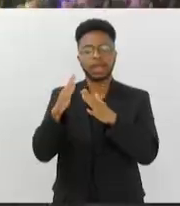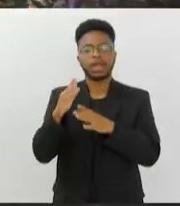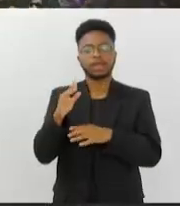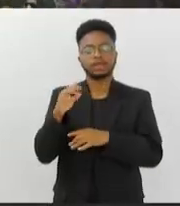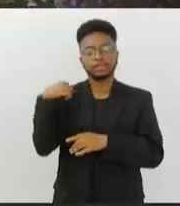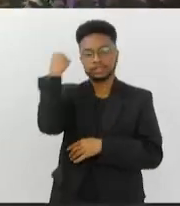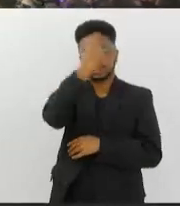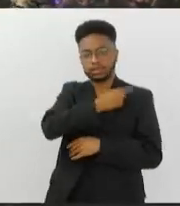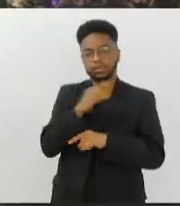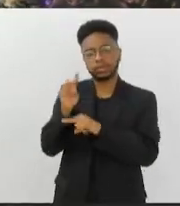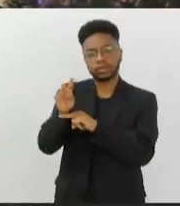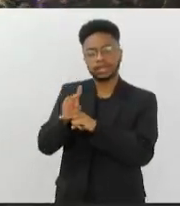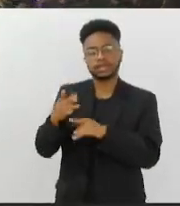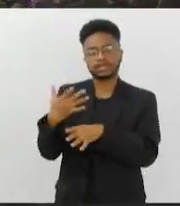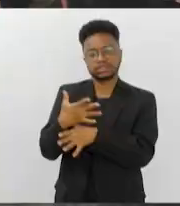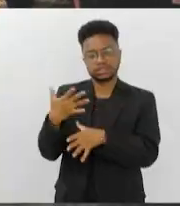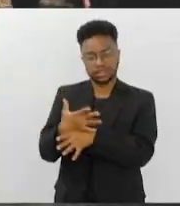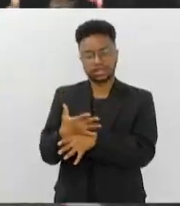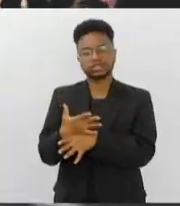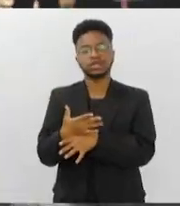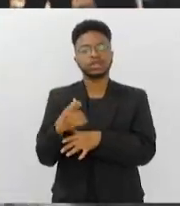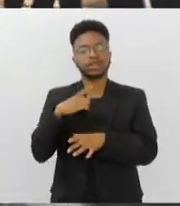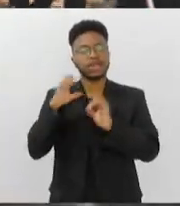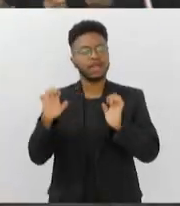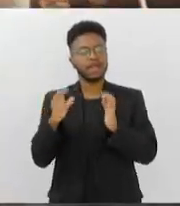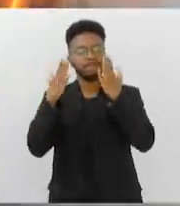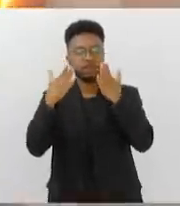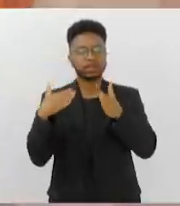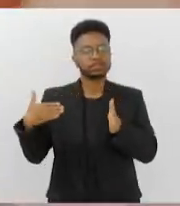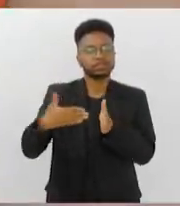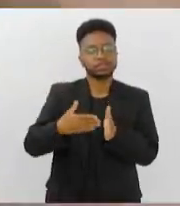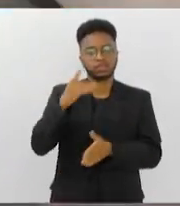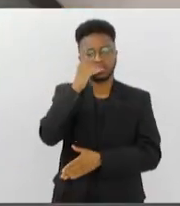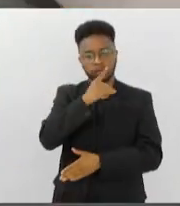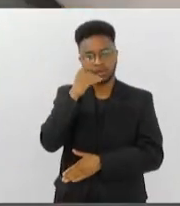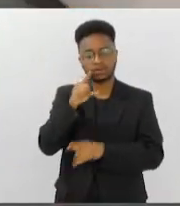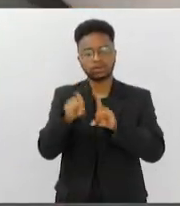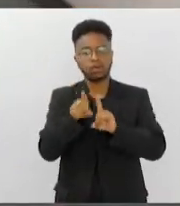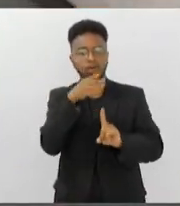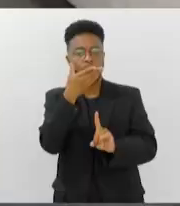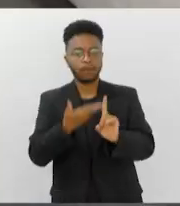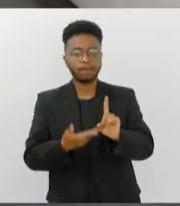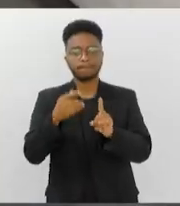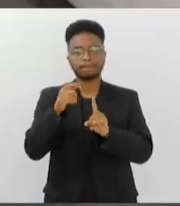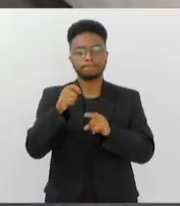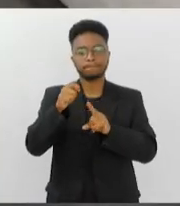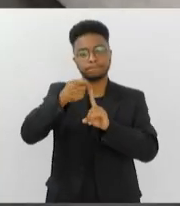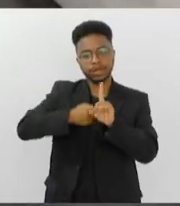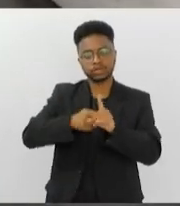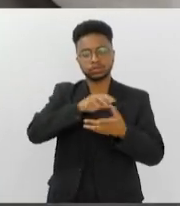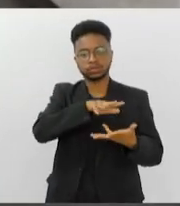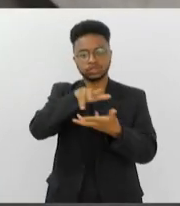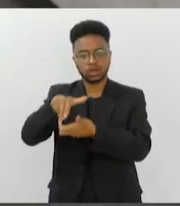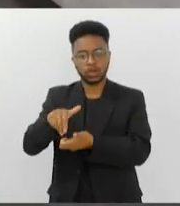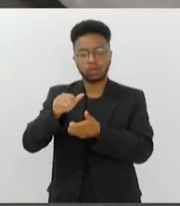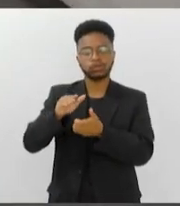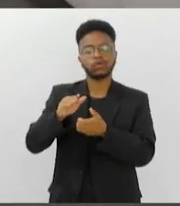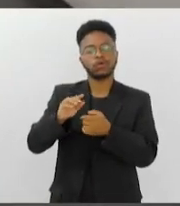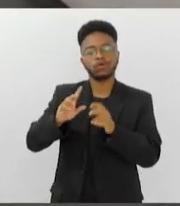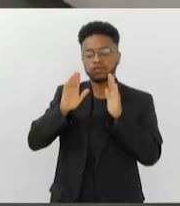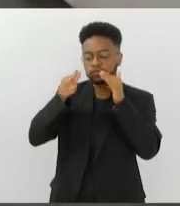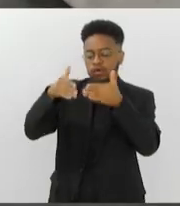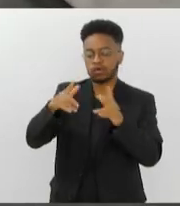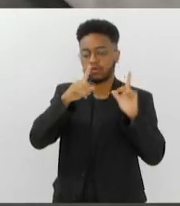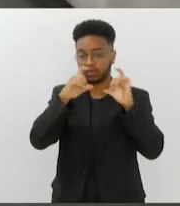cidade, Nossa Senhora de Nazaré, com eventos até domingo. Em homenagem ao mês mundial da fotografia, Metrorio